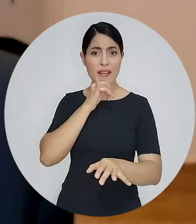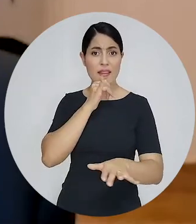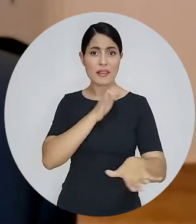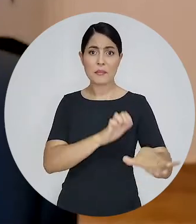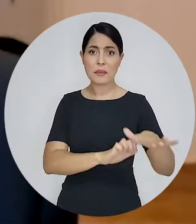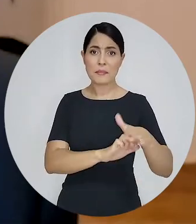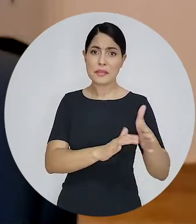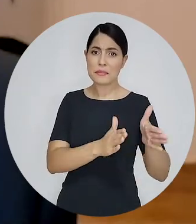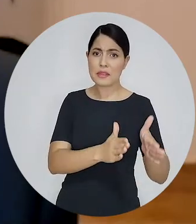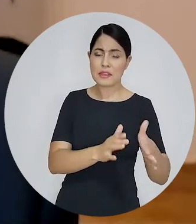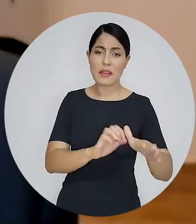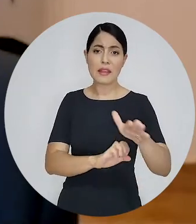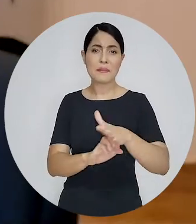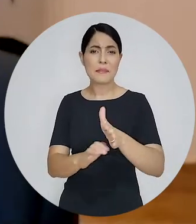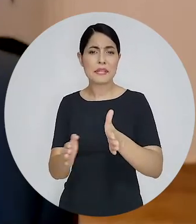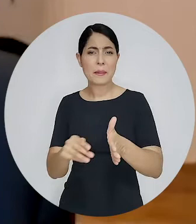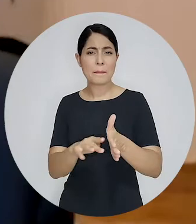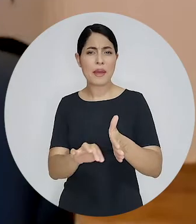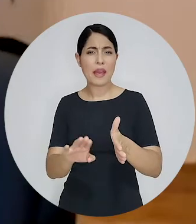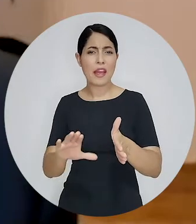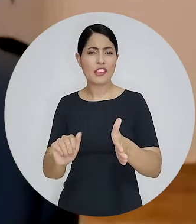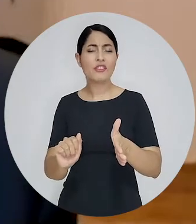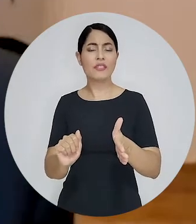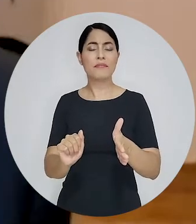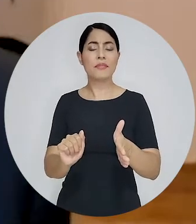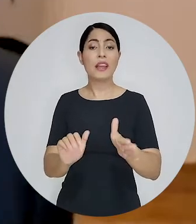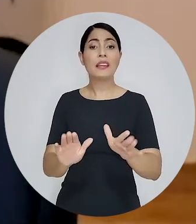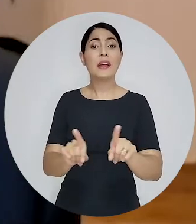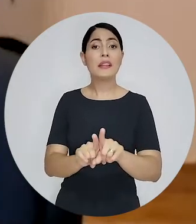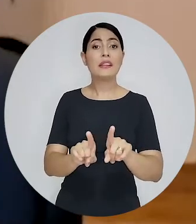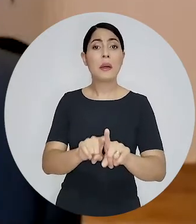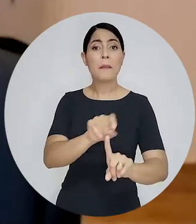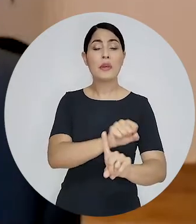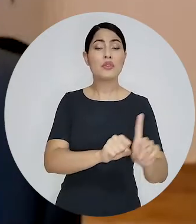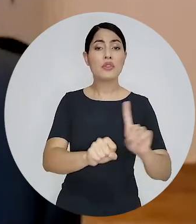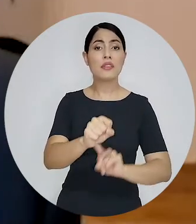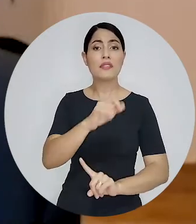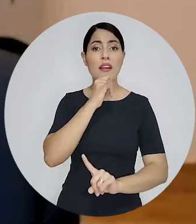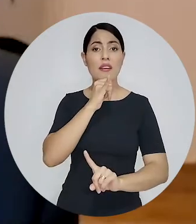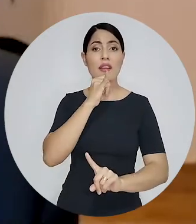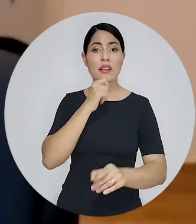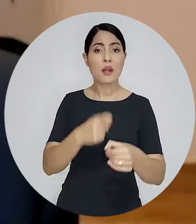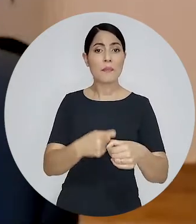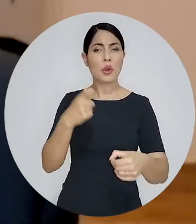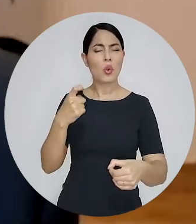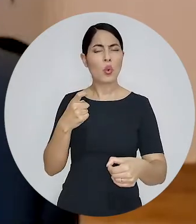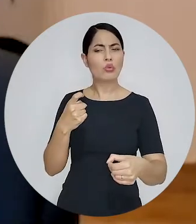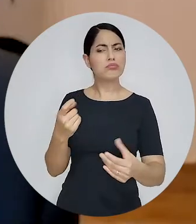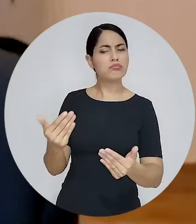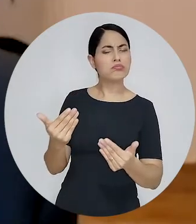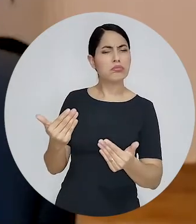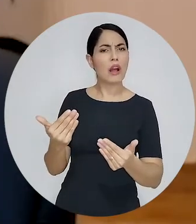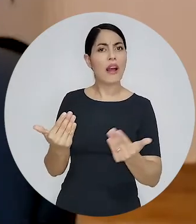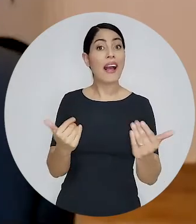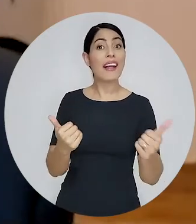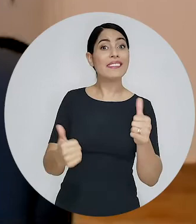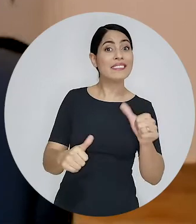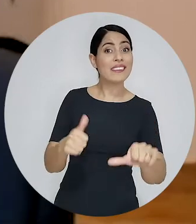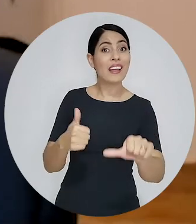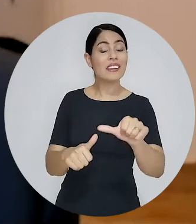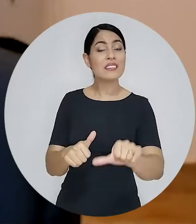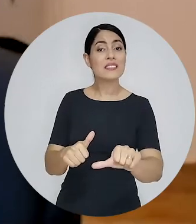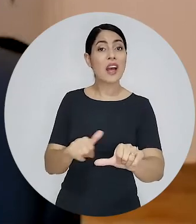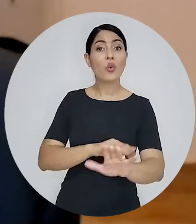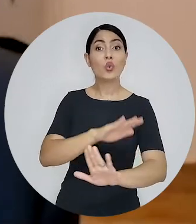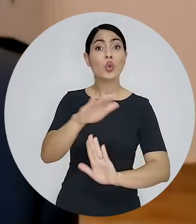sejam pequenas e médias empresas sejam sociedades que estejam sob o regime de lucro presumido o que